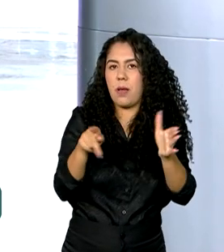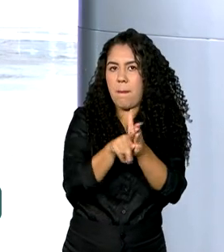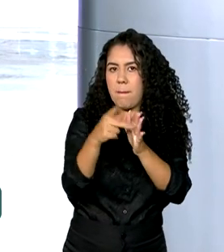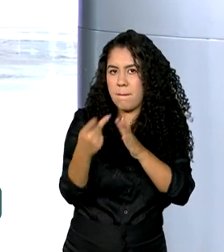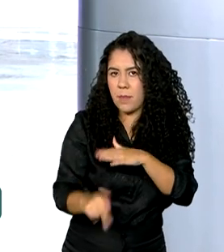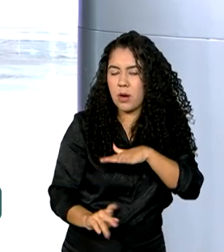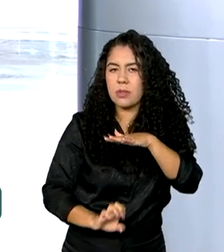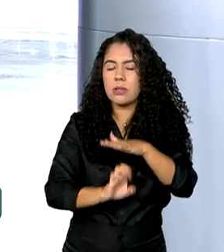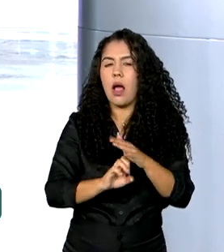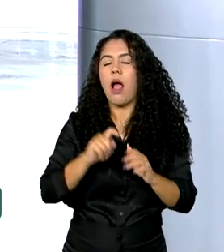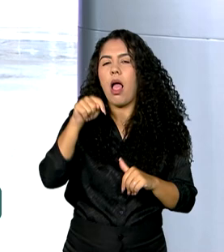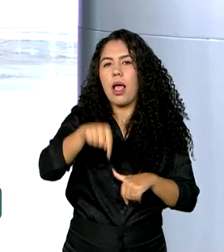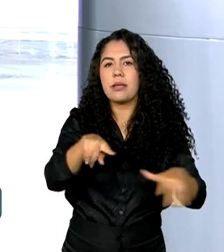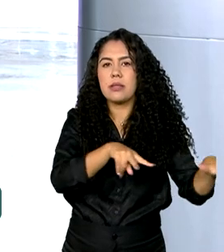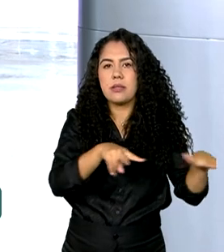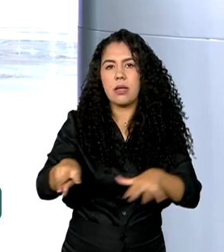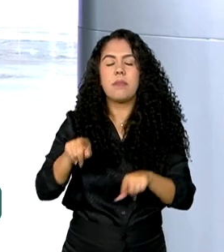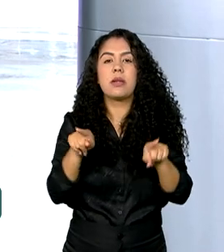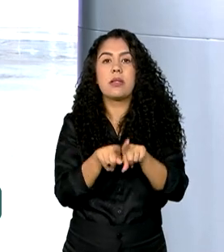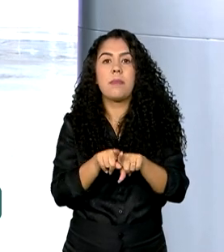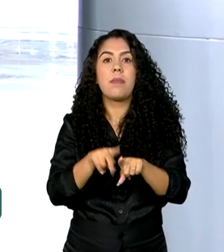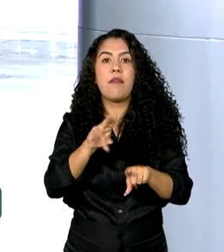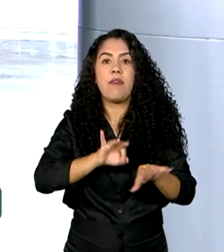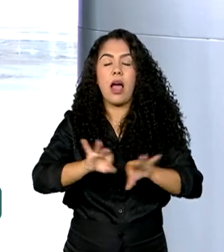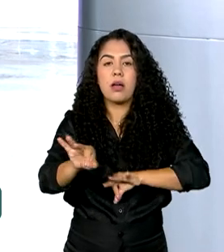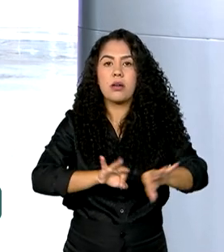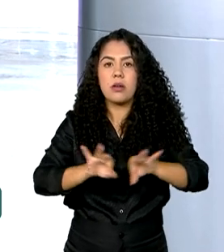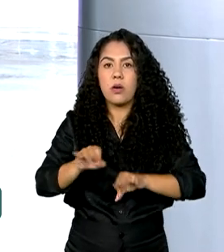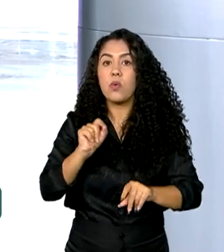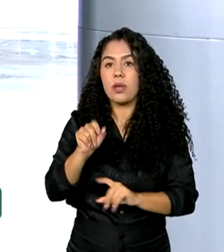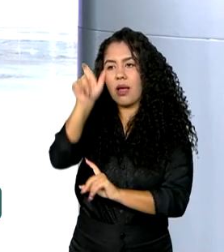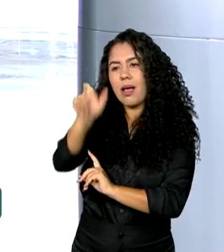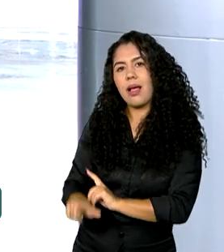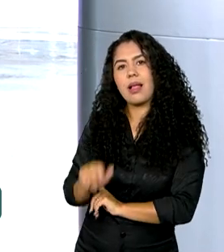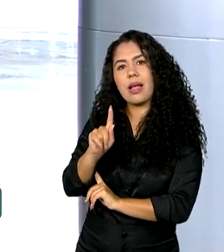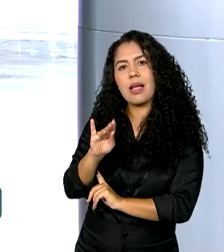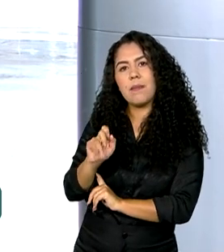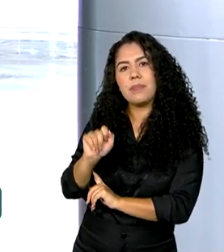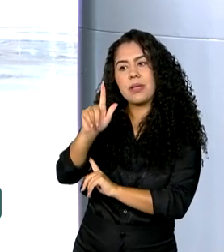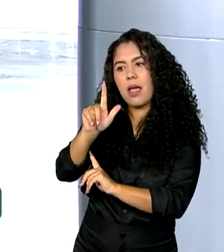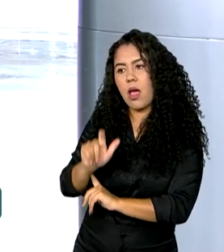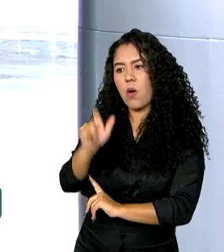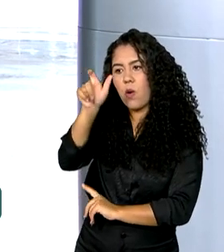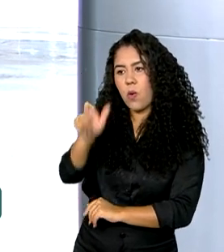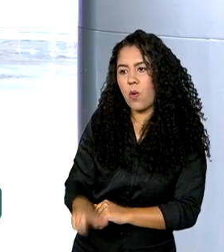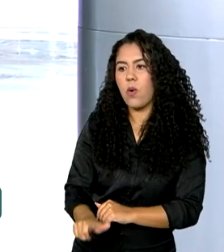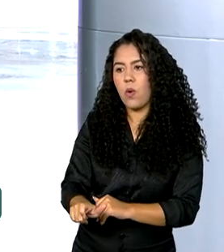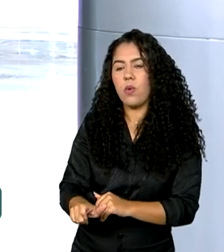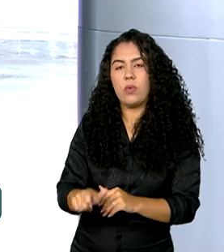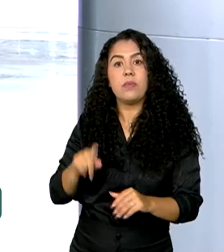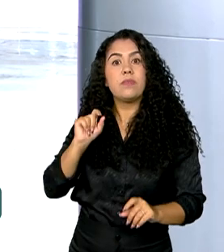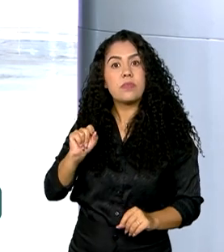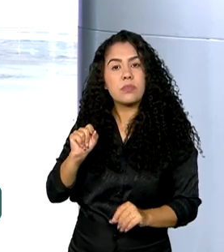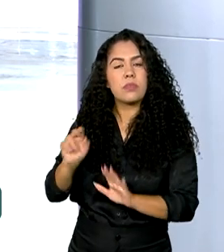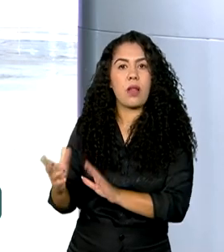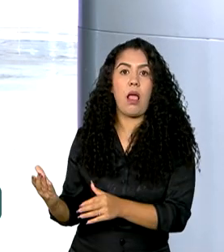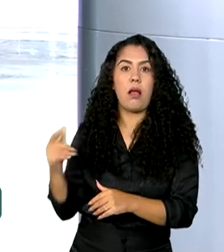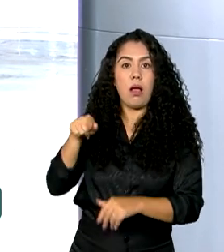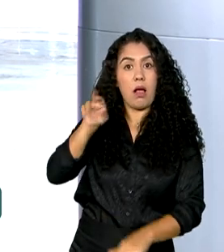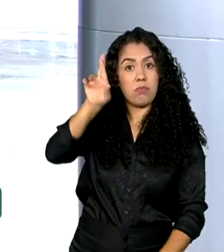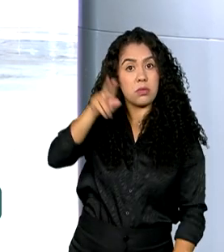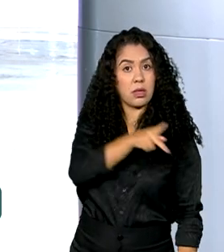também deve acontecer a sabatina de Gabriel Galípolo no Senado. Galípolo foi indicado pelo presidente Lula para assumir a